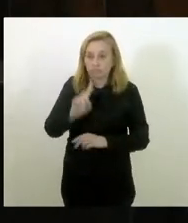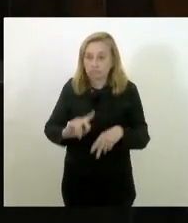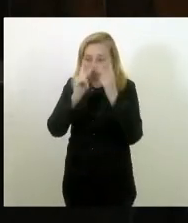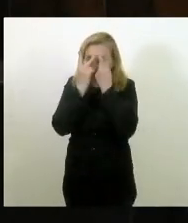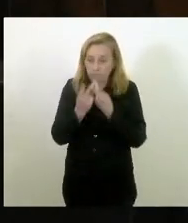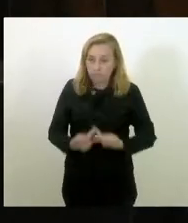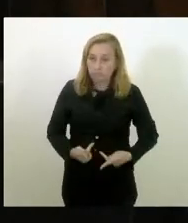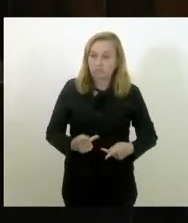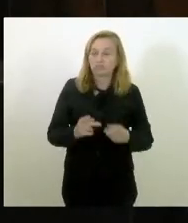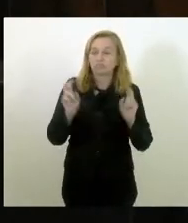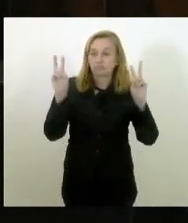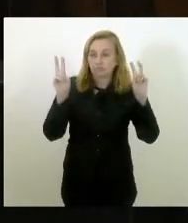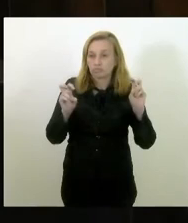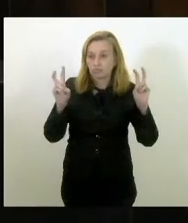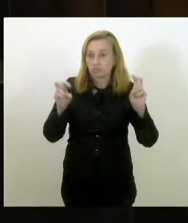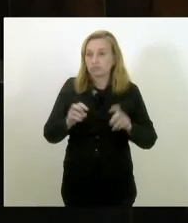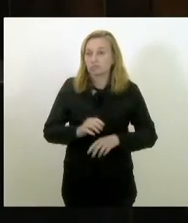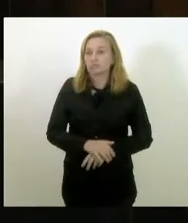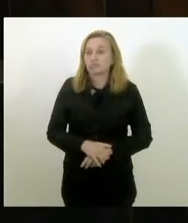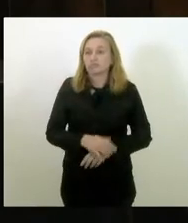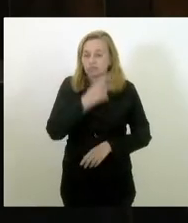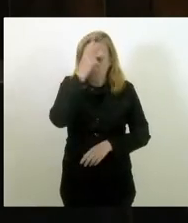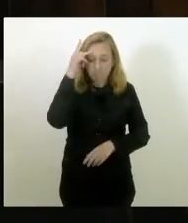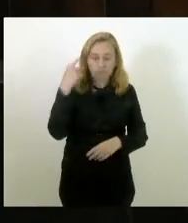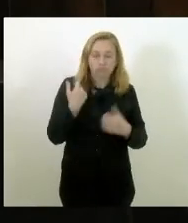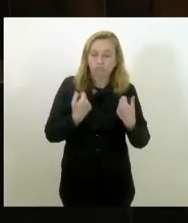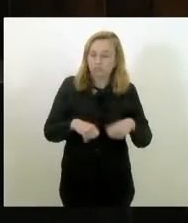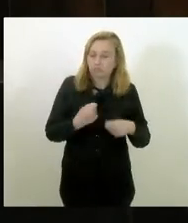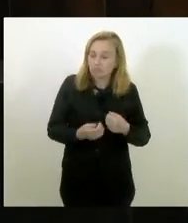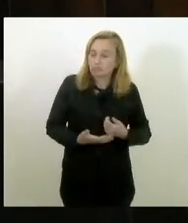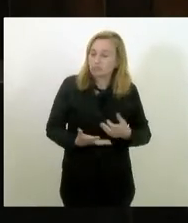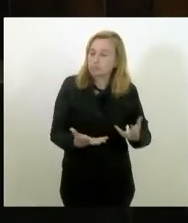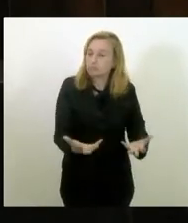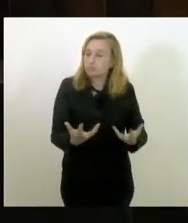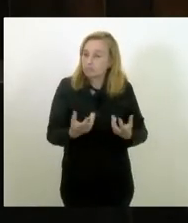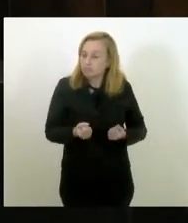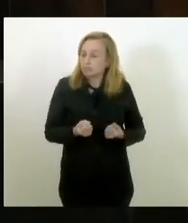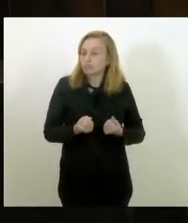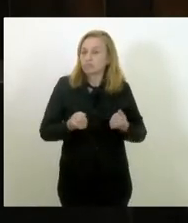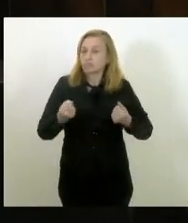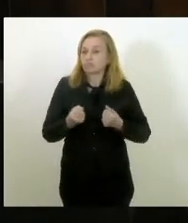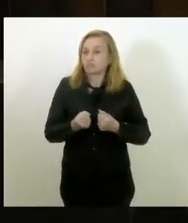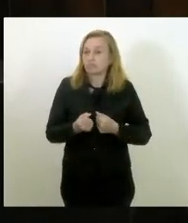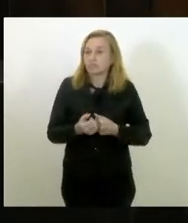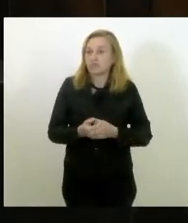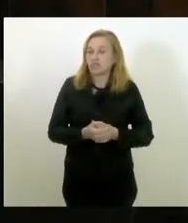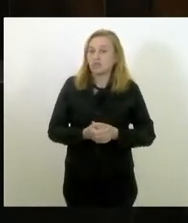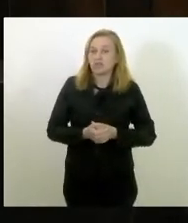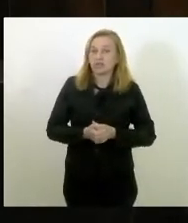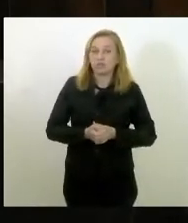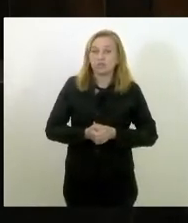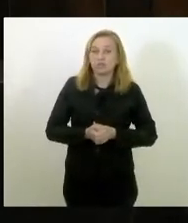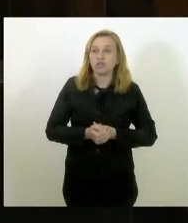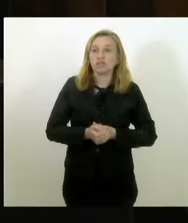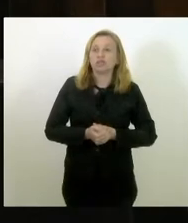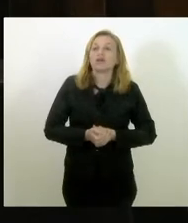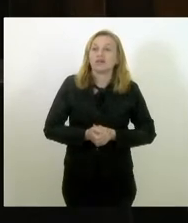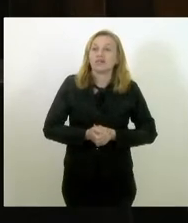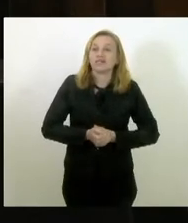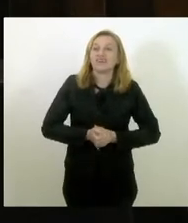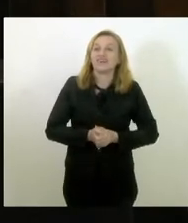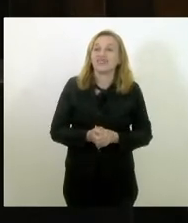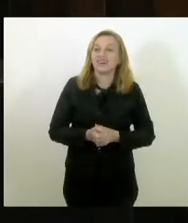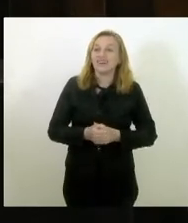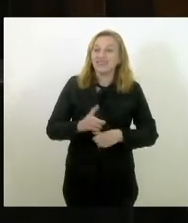sobre esse tema. Essas pessoas precisam ser acolhidas. Essas pessoas precisam ter reestabelecida a sua